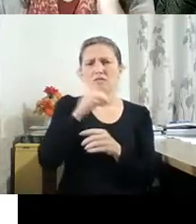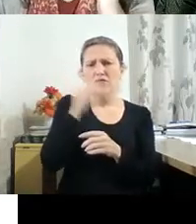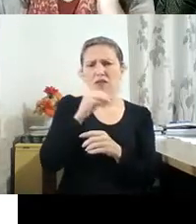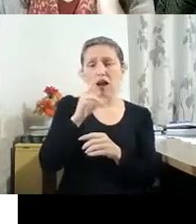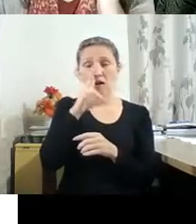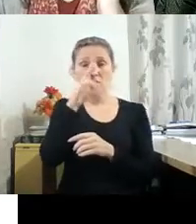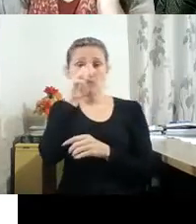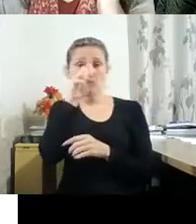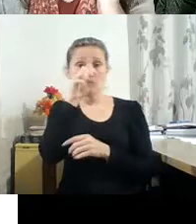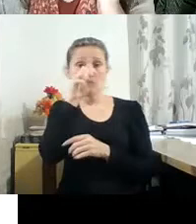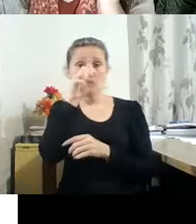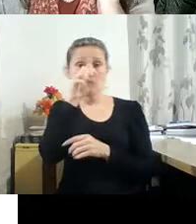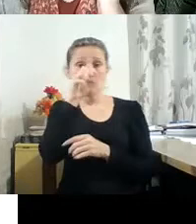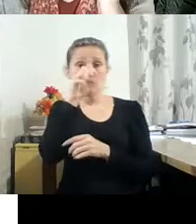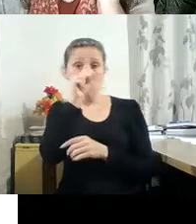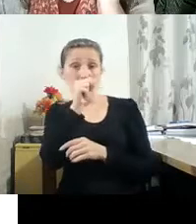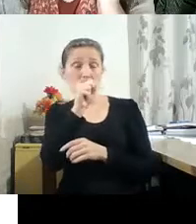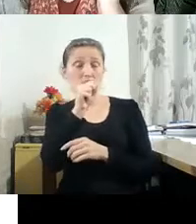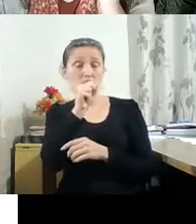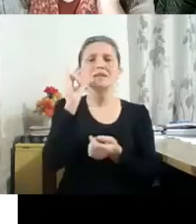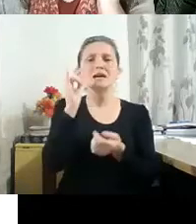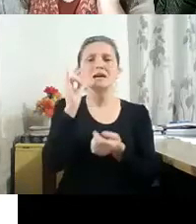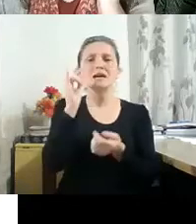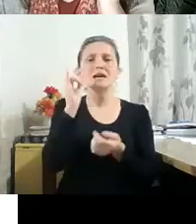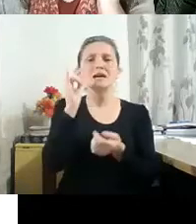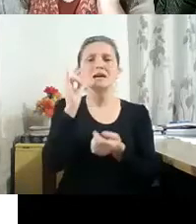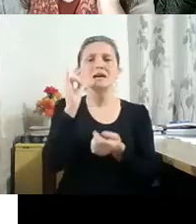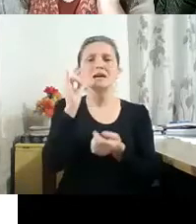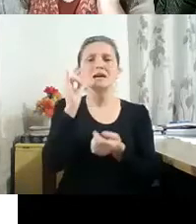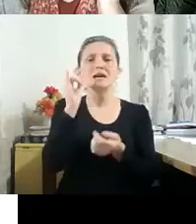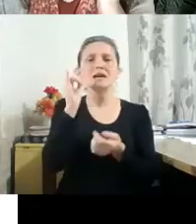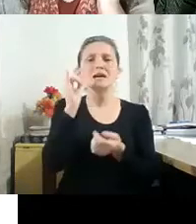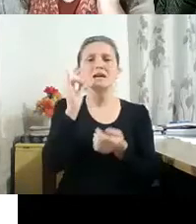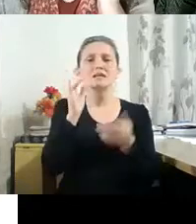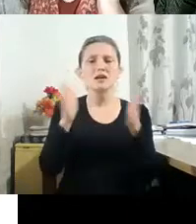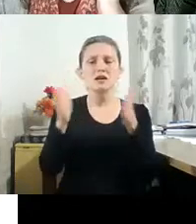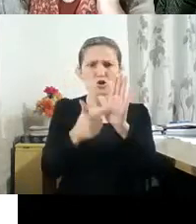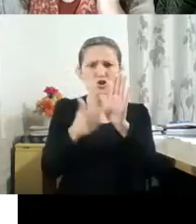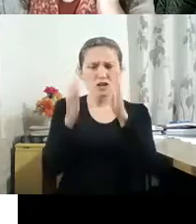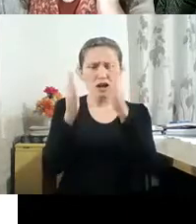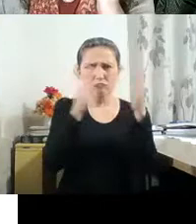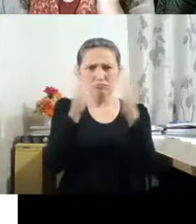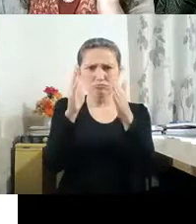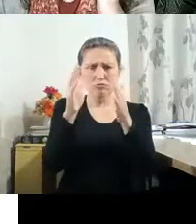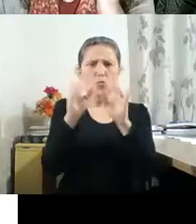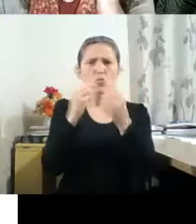a importância dos espaços vazios dentro dessa diagramação de um texto poético.